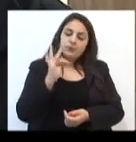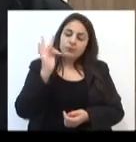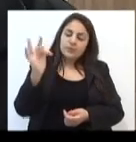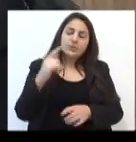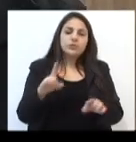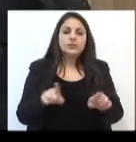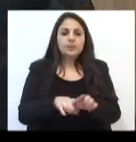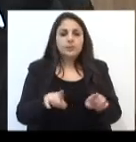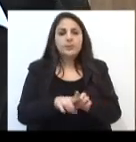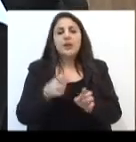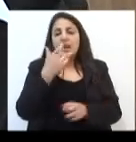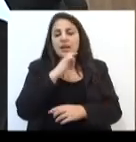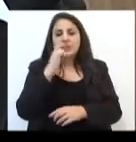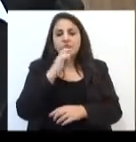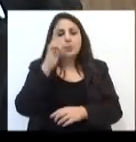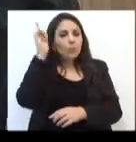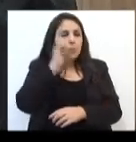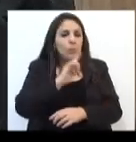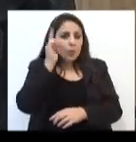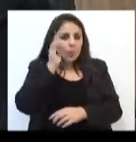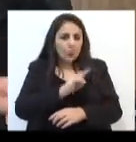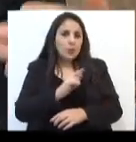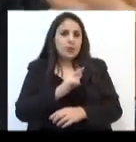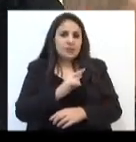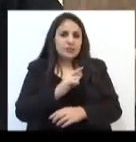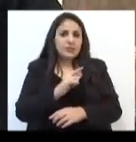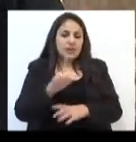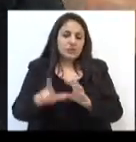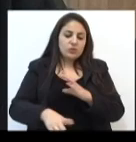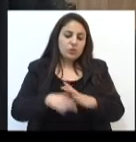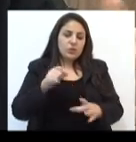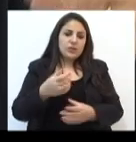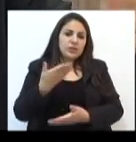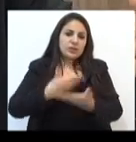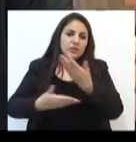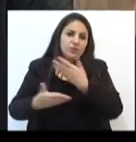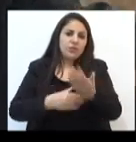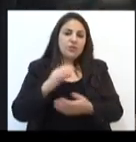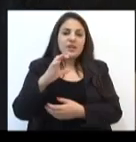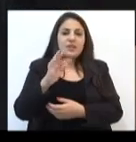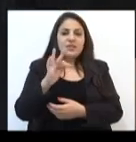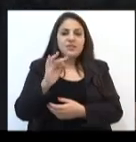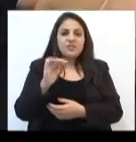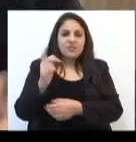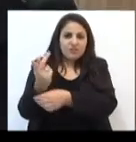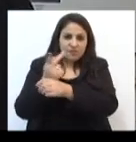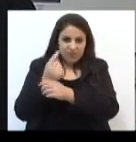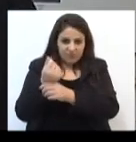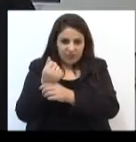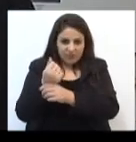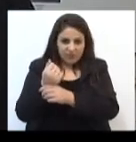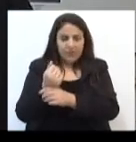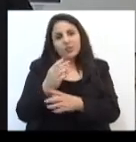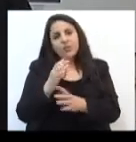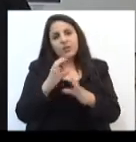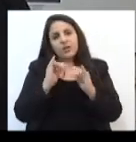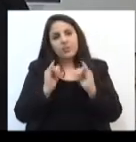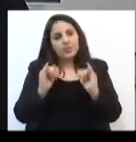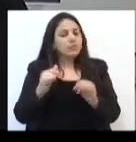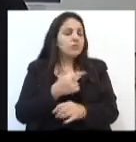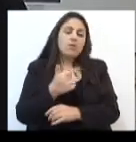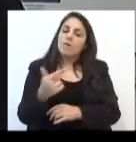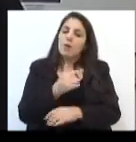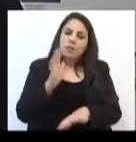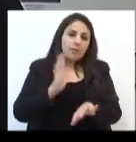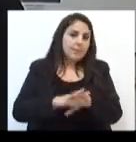federal também considera uma vitória a decisão que envolve o financiamento de campanha. Não vai ter mais